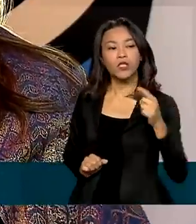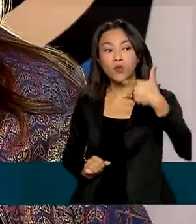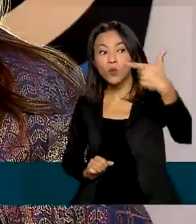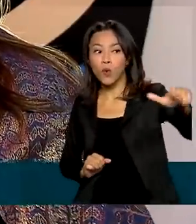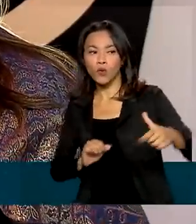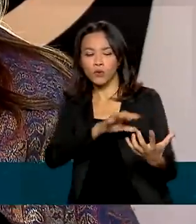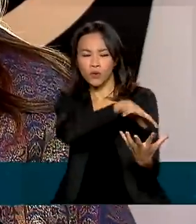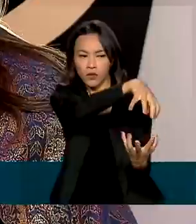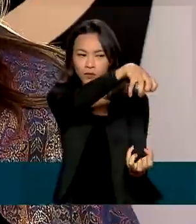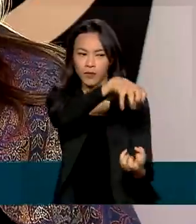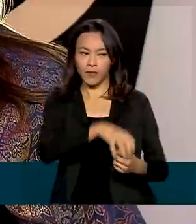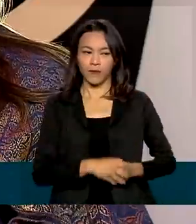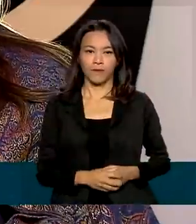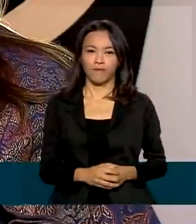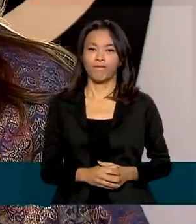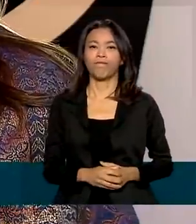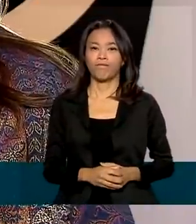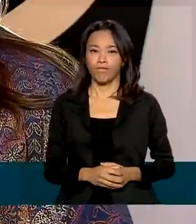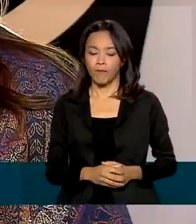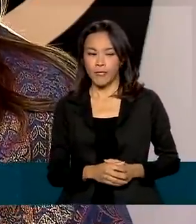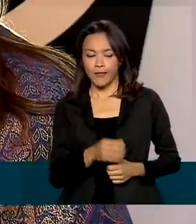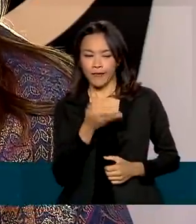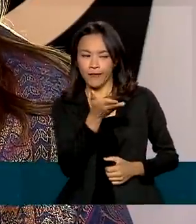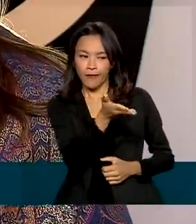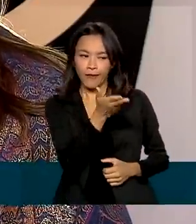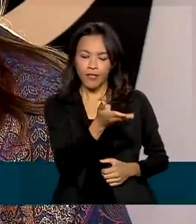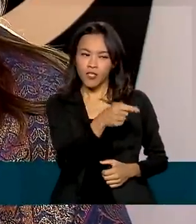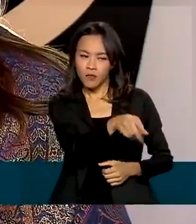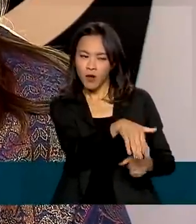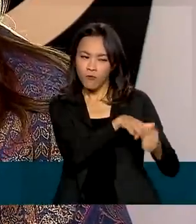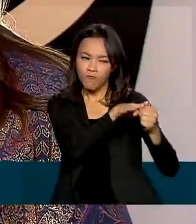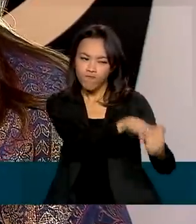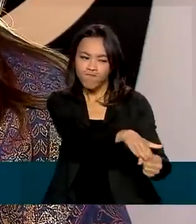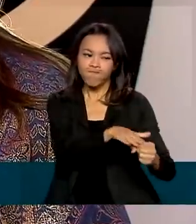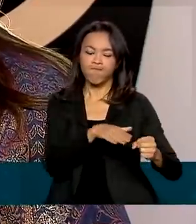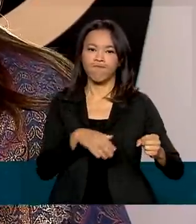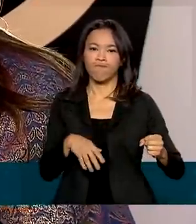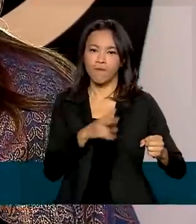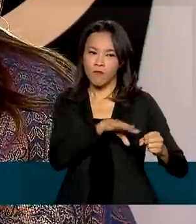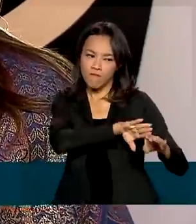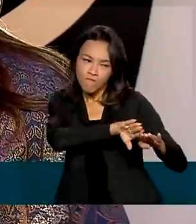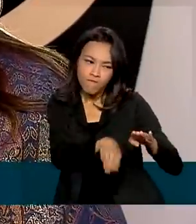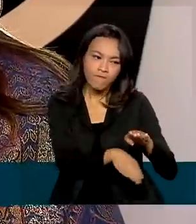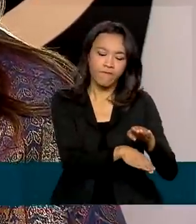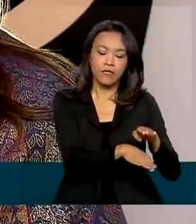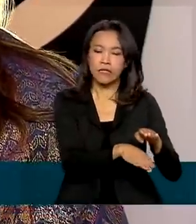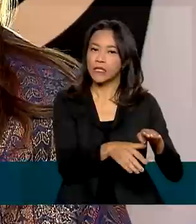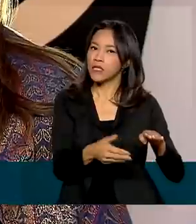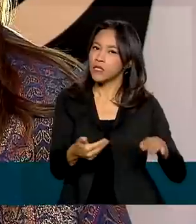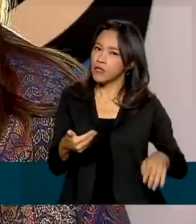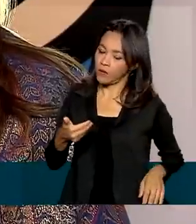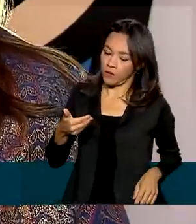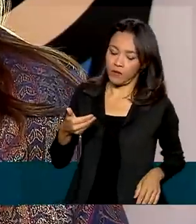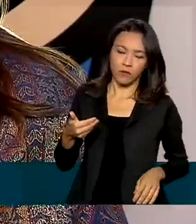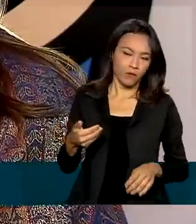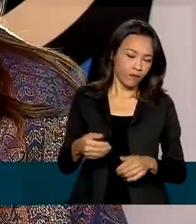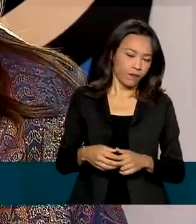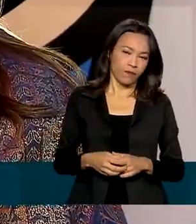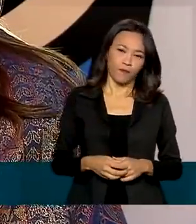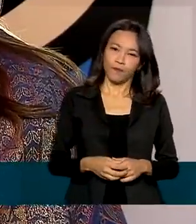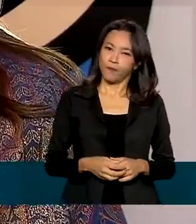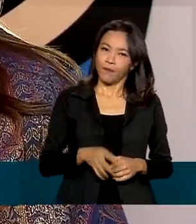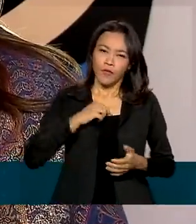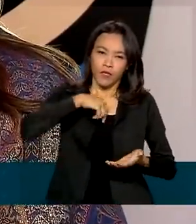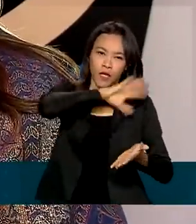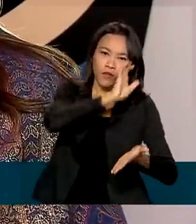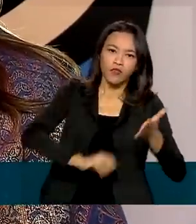colocando-o em uma condição de subalternidade ou de inferioridade, ele já passa a cometer várias violações de